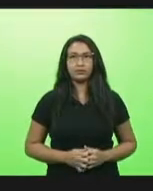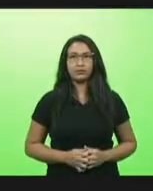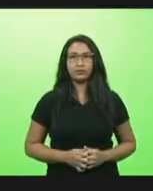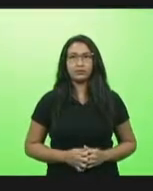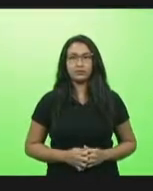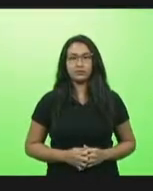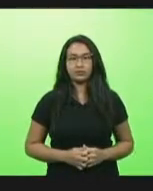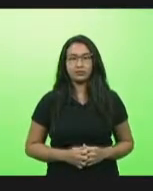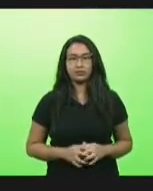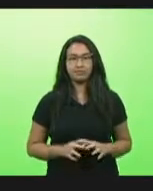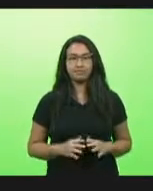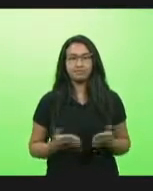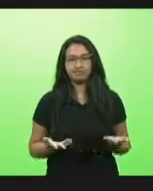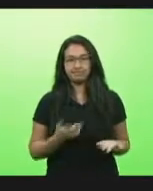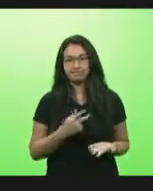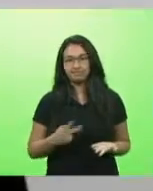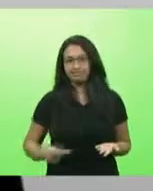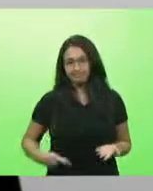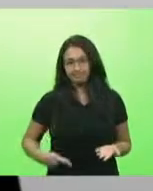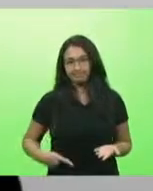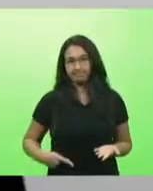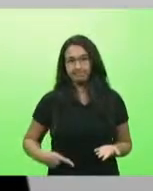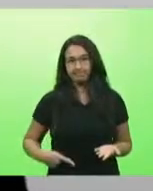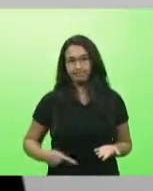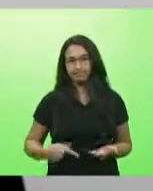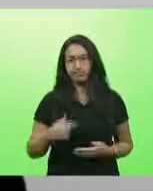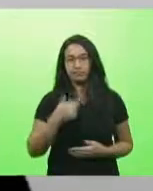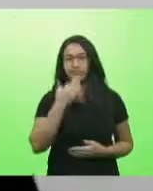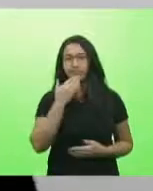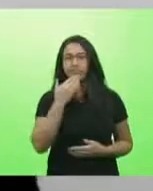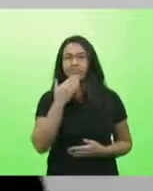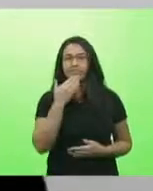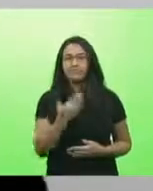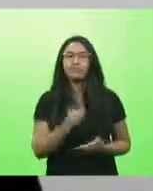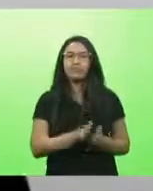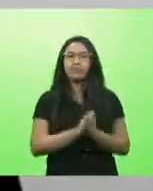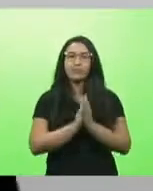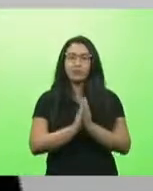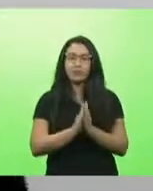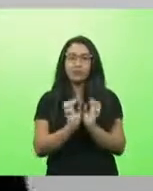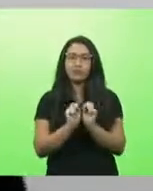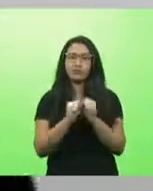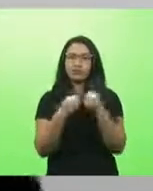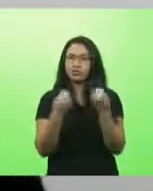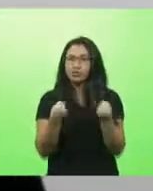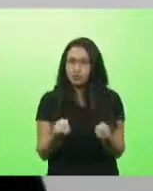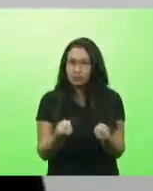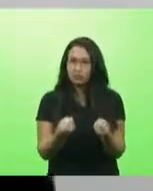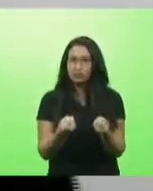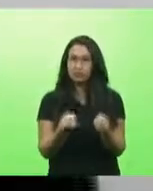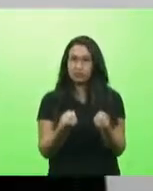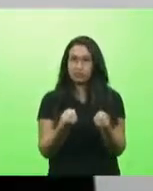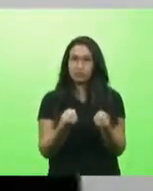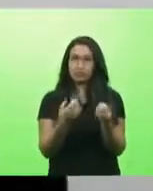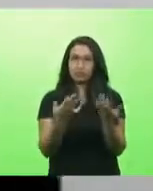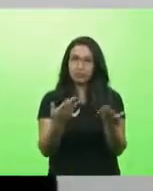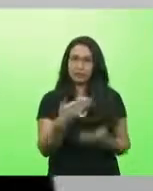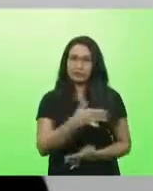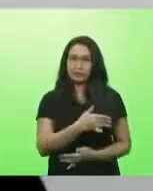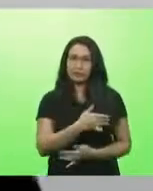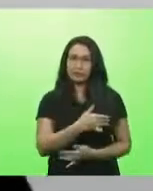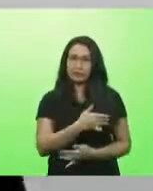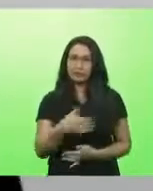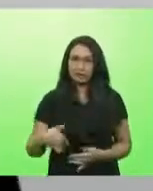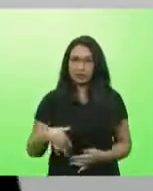portanto senhor presidente esse é o apelo é que haja esse esforço do Ministério da Saúde para